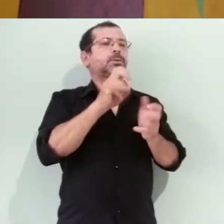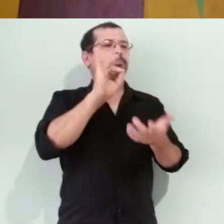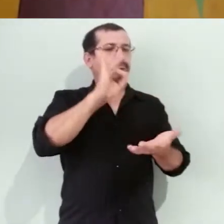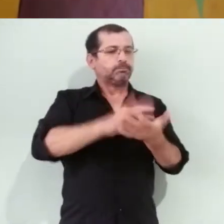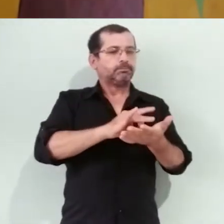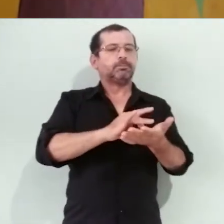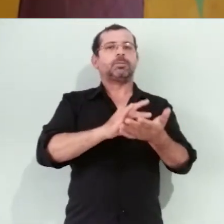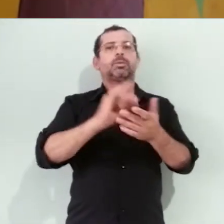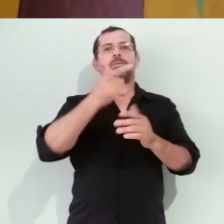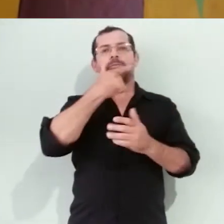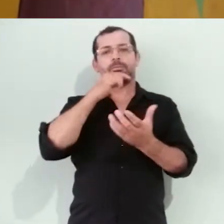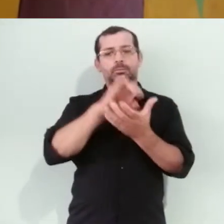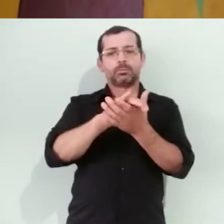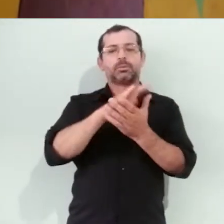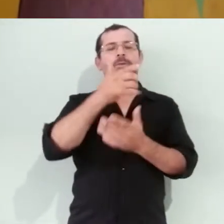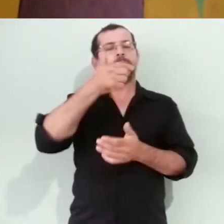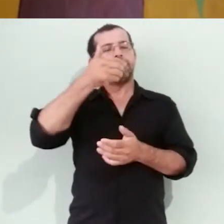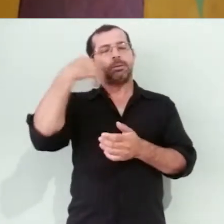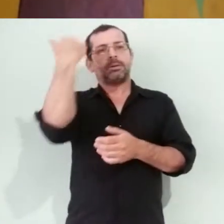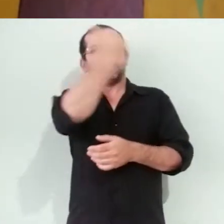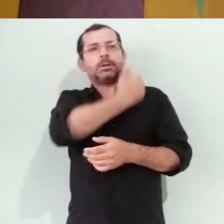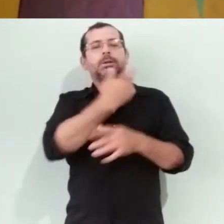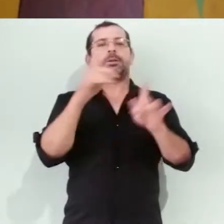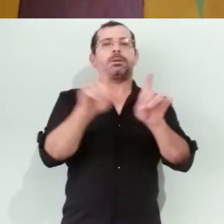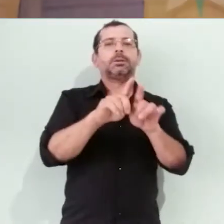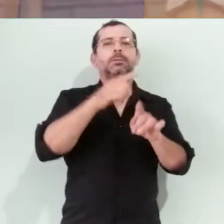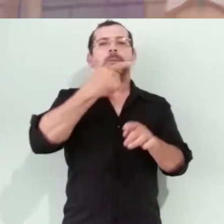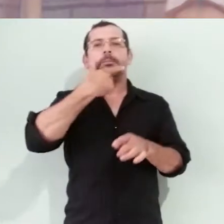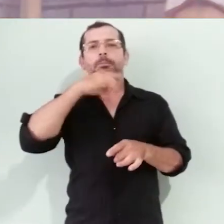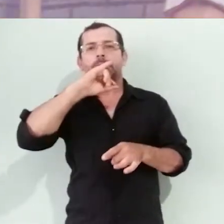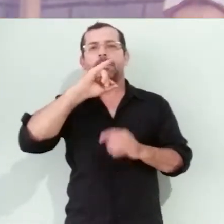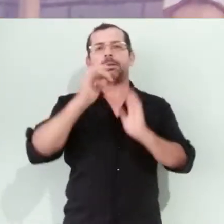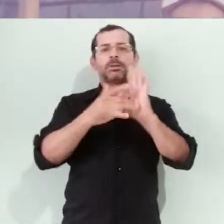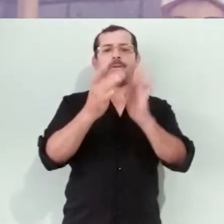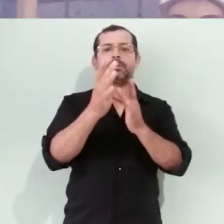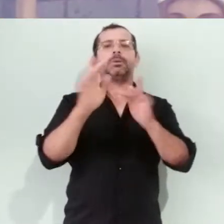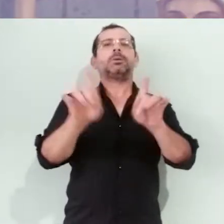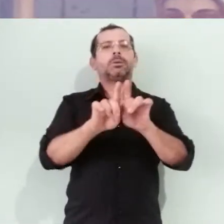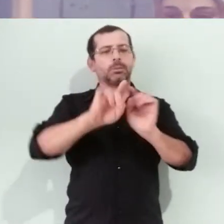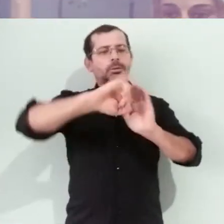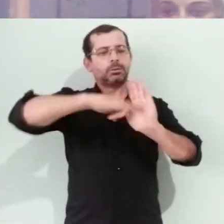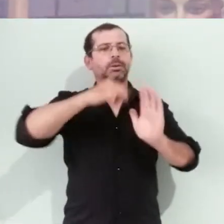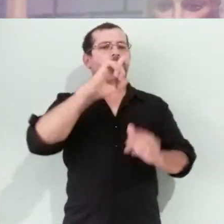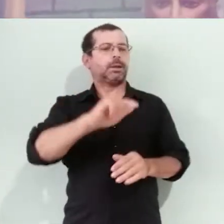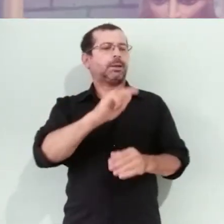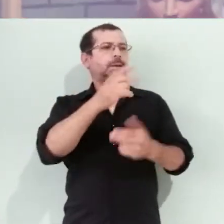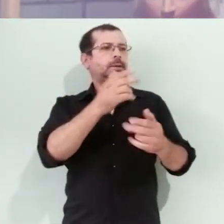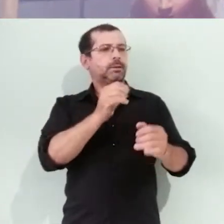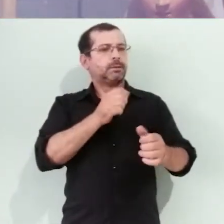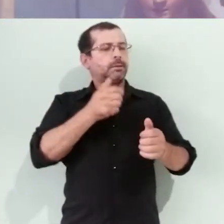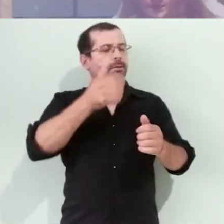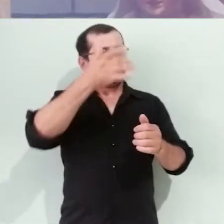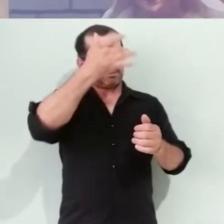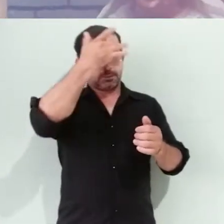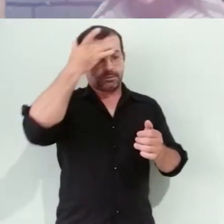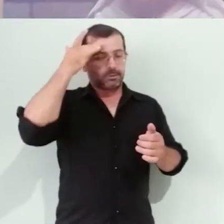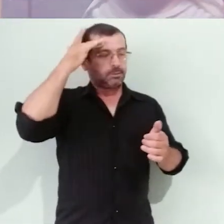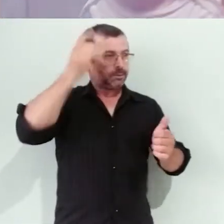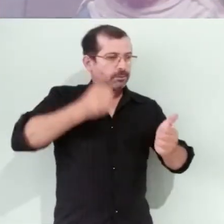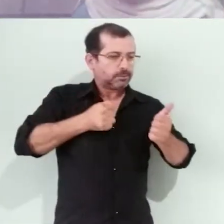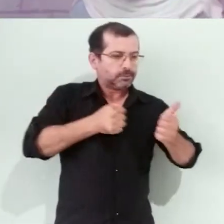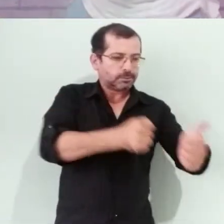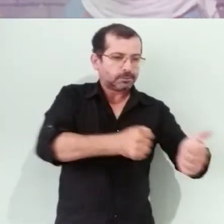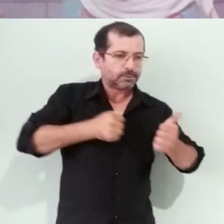e pai de Jesus, como um carpinteiro, um homem responsável, alguém que tinha uma